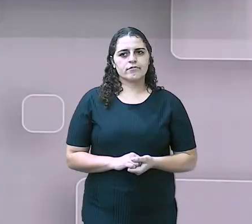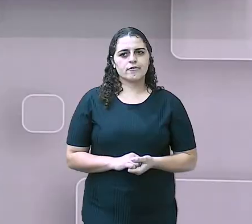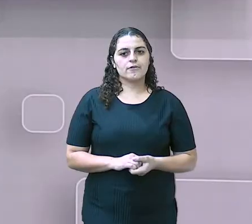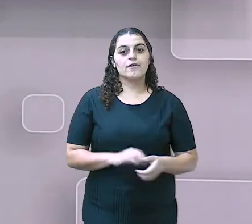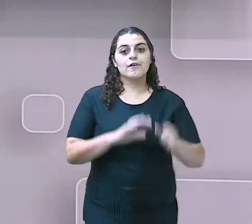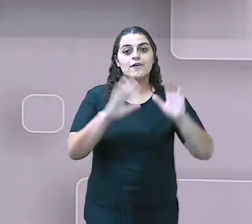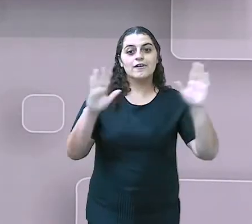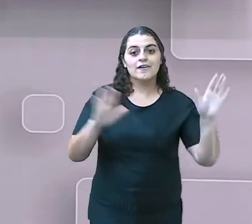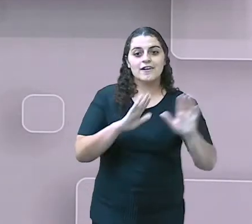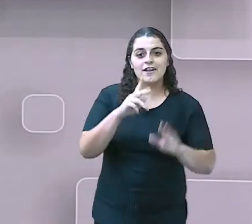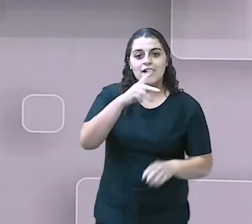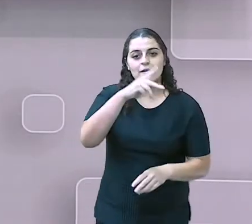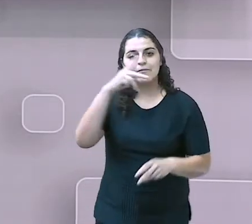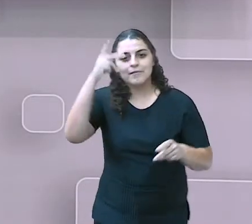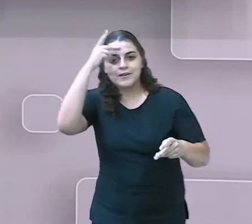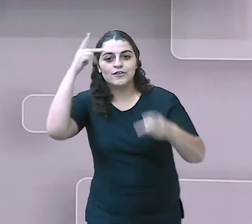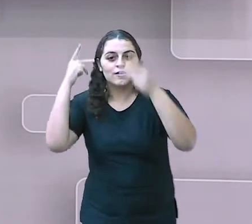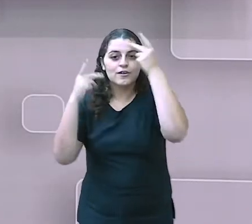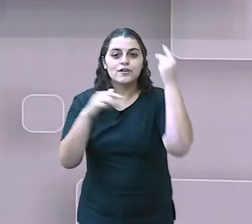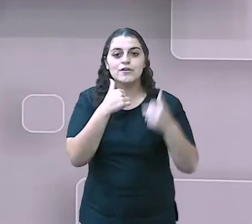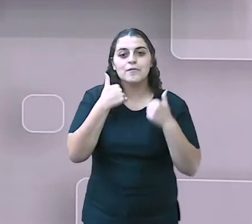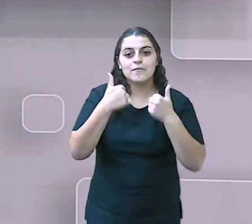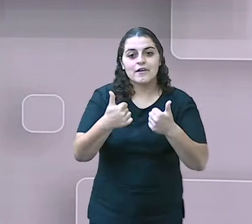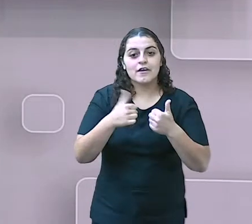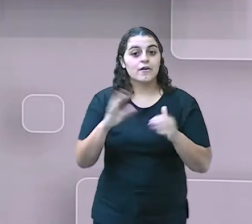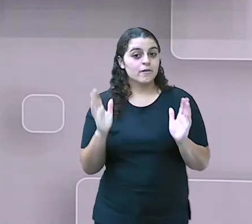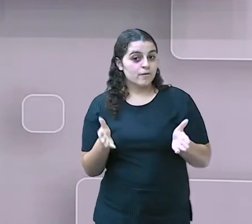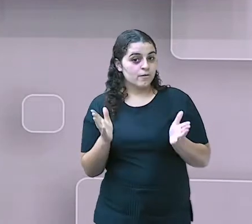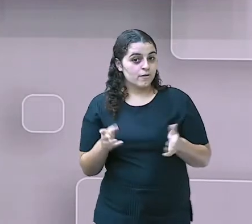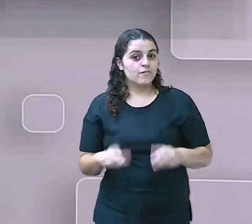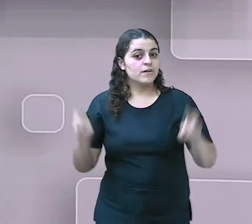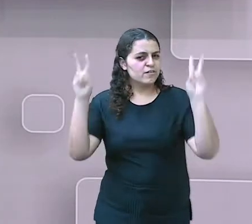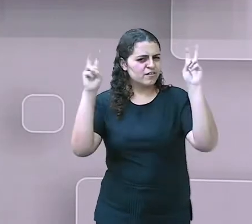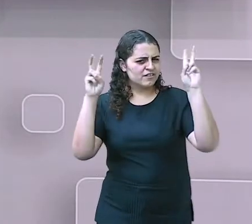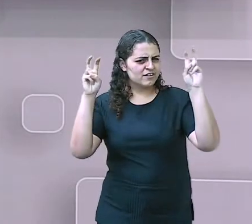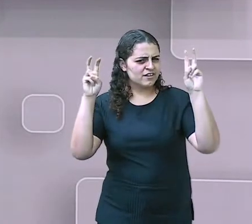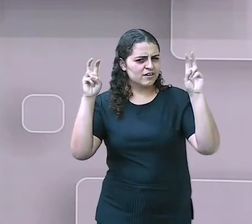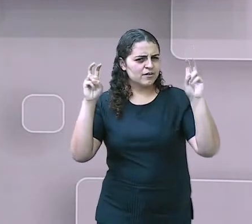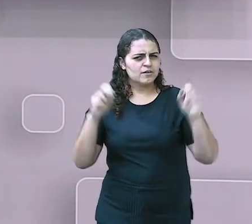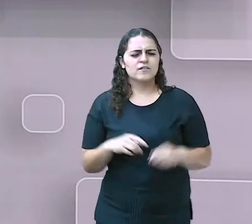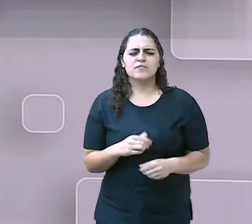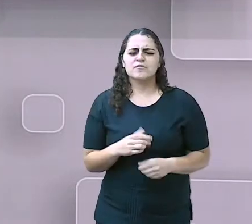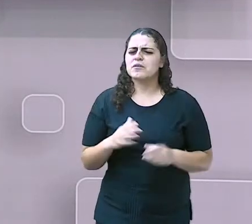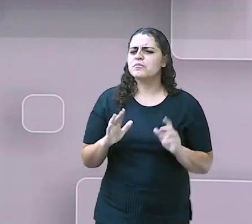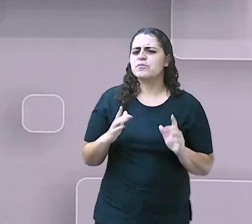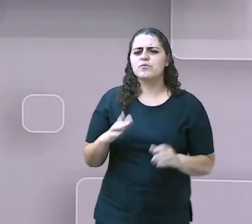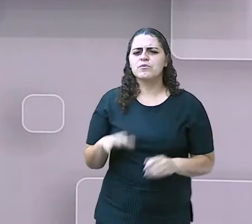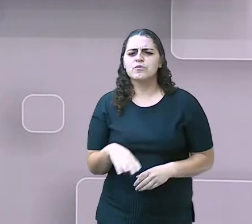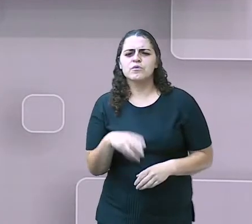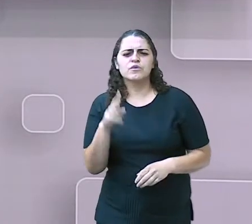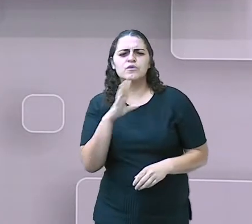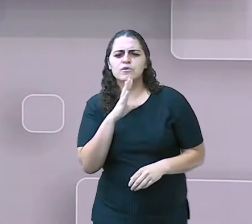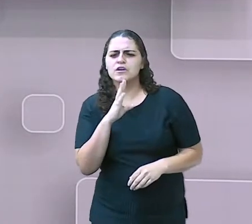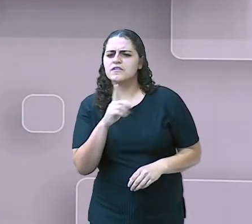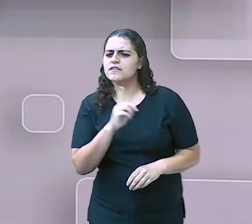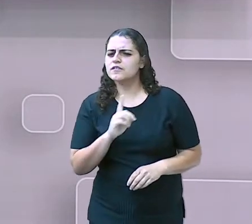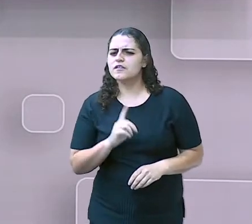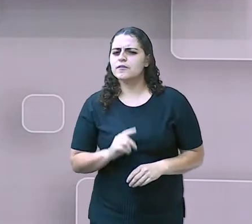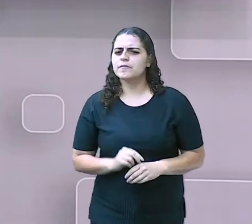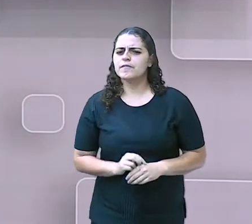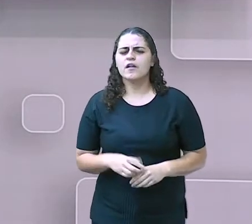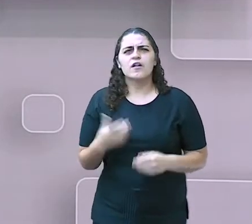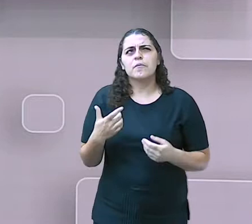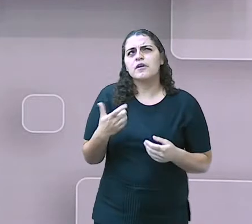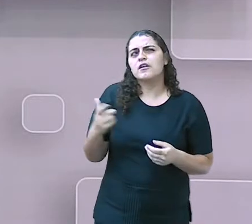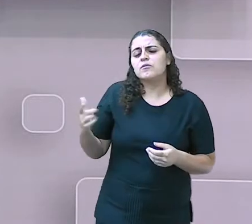Olá pessoal, tudo bem? Hoje nós vamos falar de um tema que não é assim muito falado, não porque